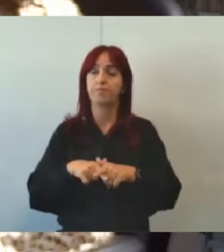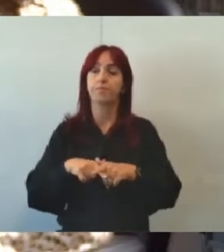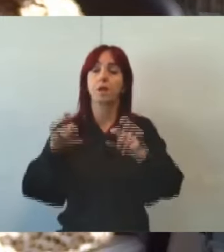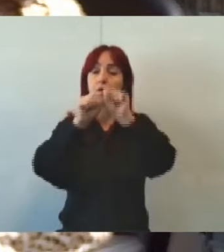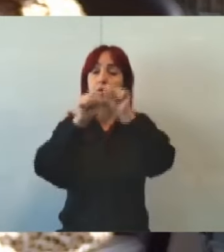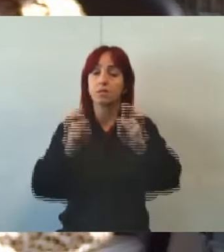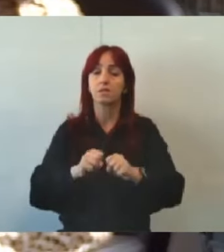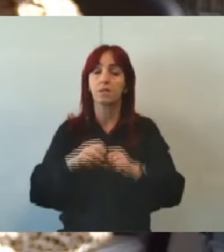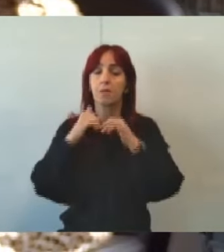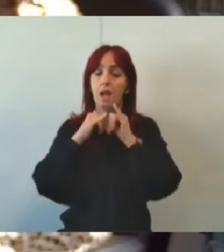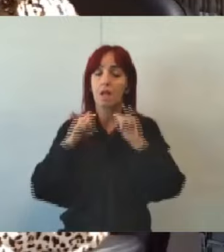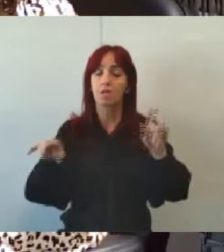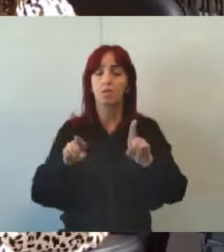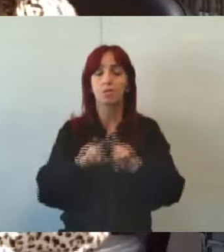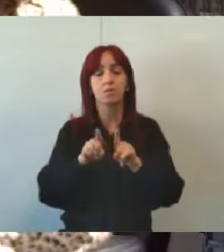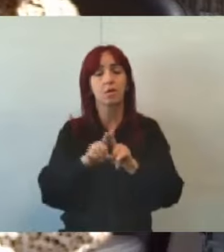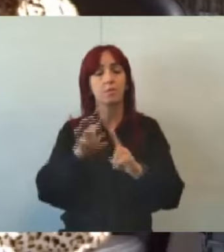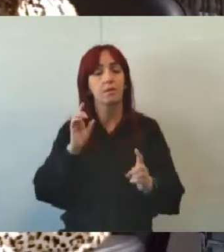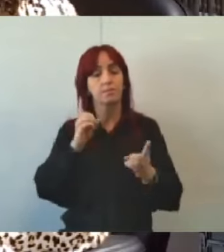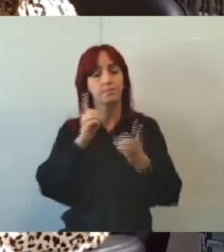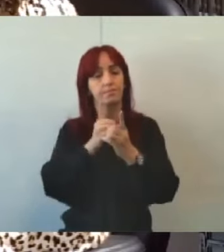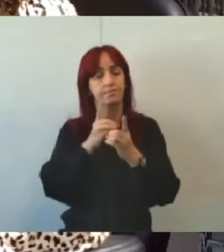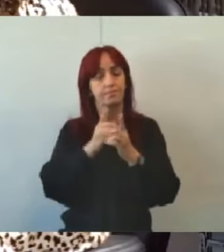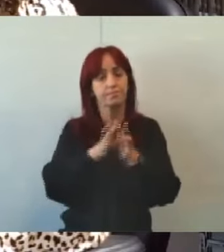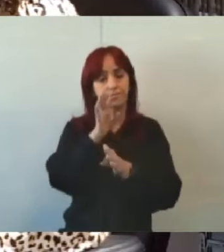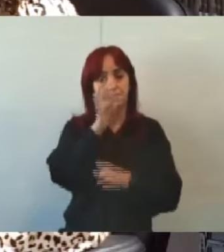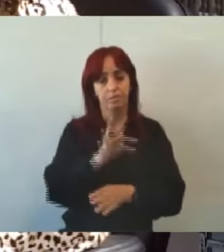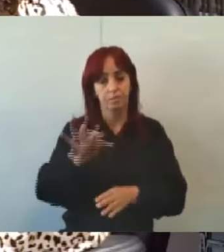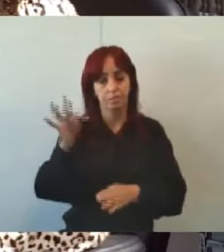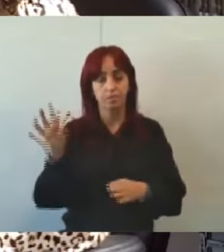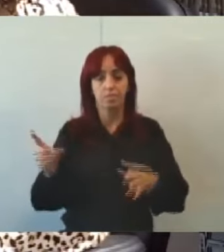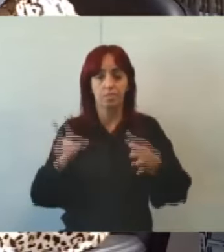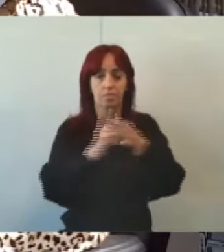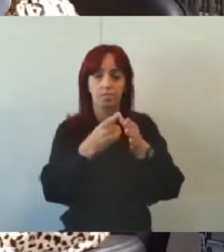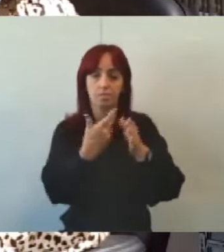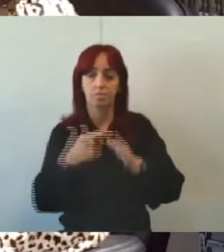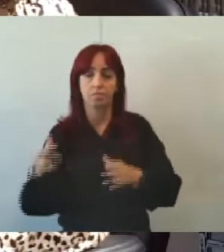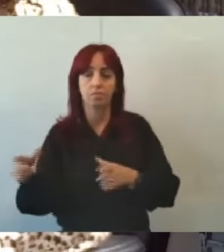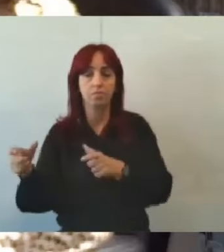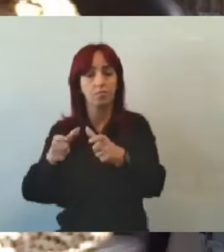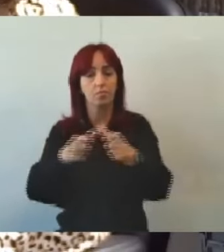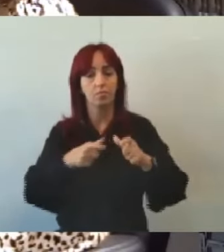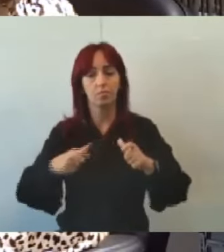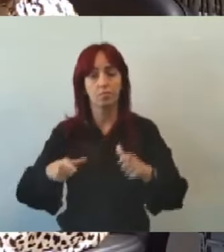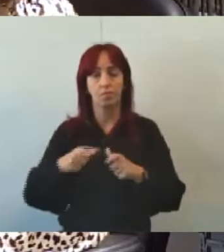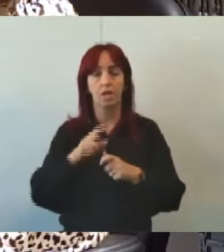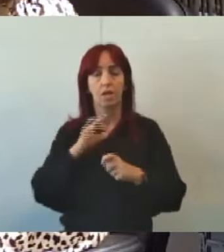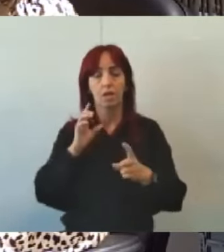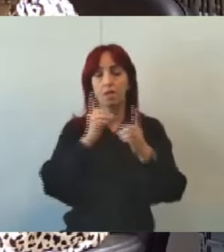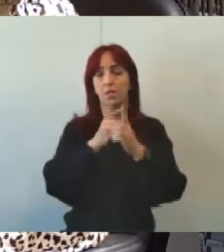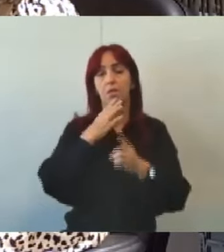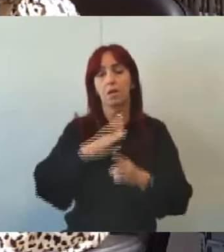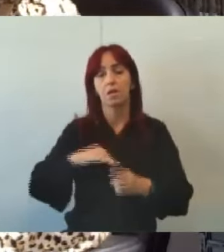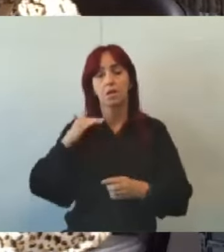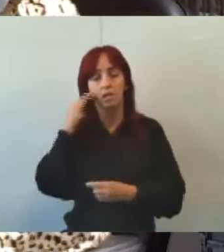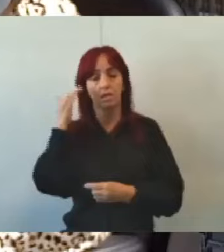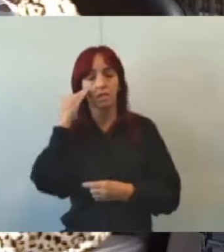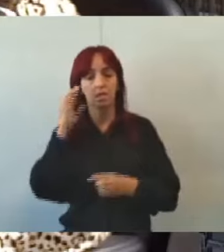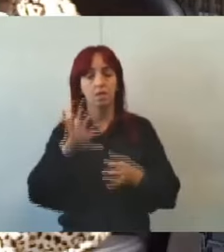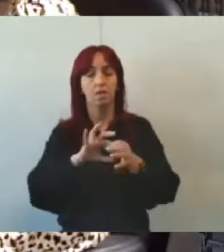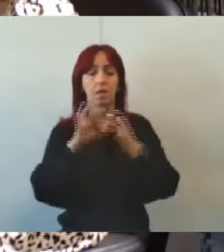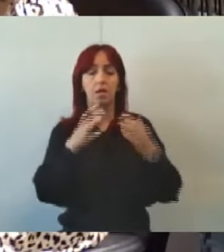casos atendidos pelos conselhos tutelares integrado a outros órgãos da rede de atendimento às crianças e adolescentes que permitem o caminhamento de